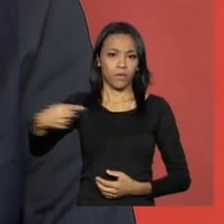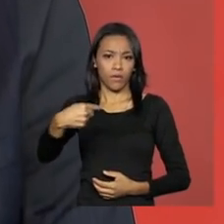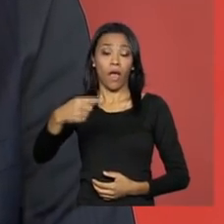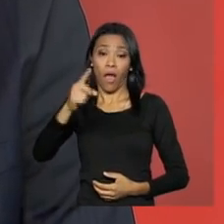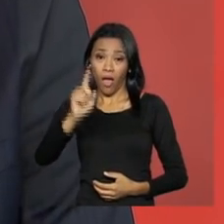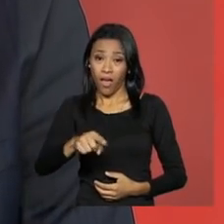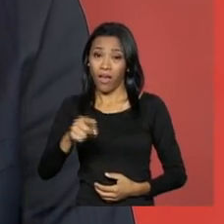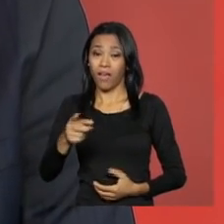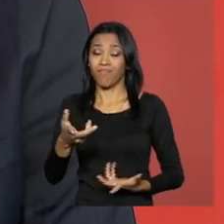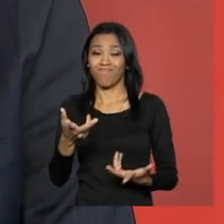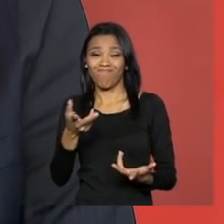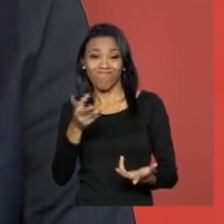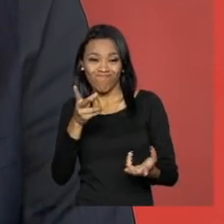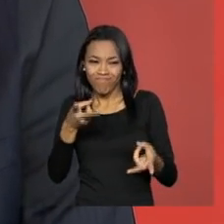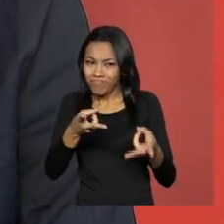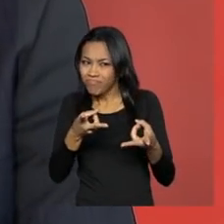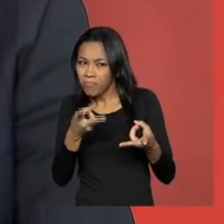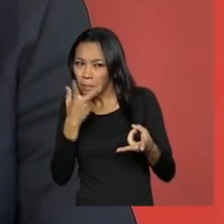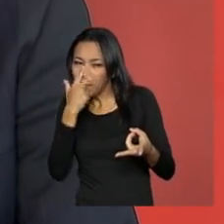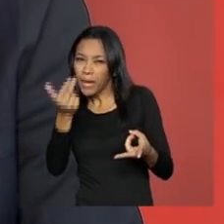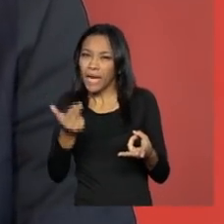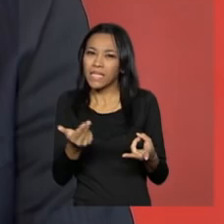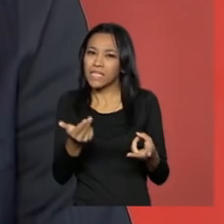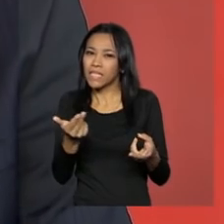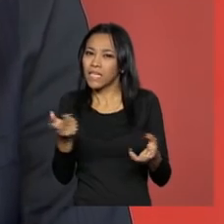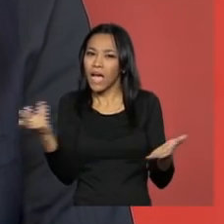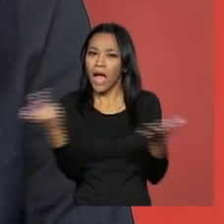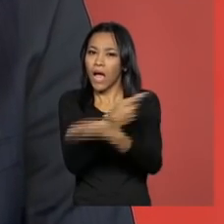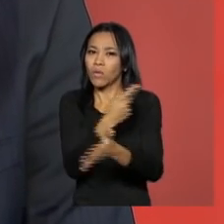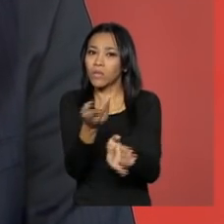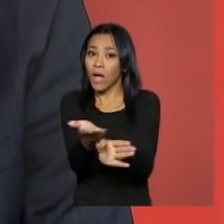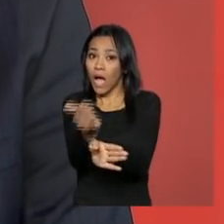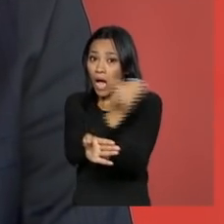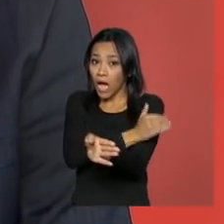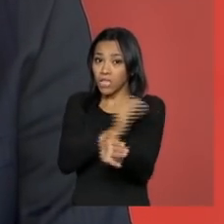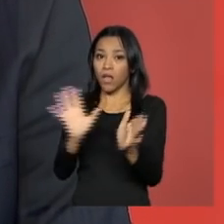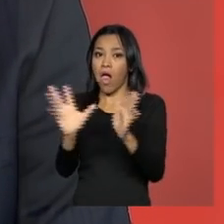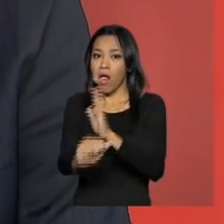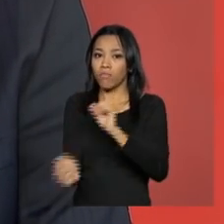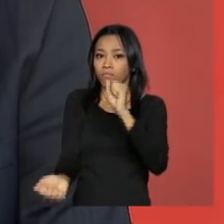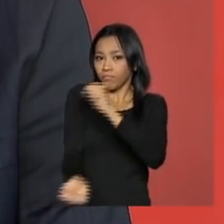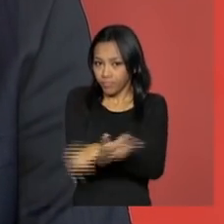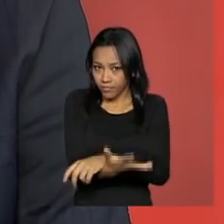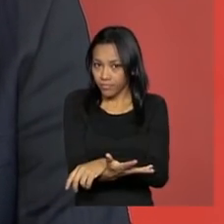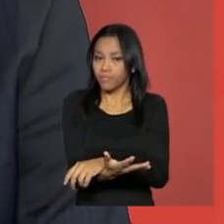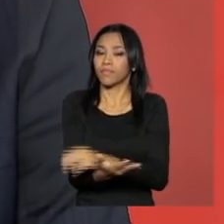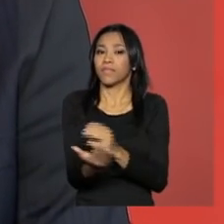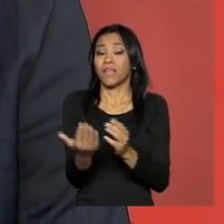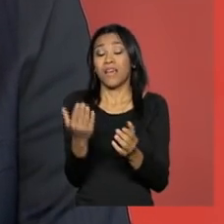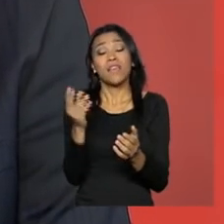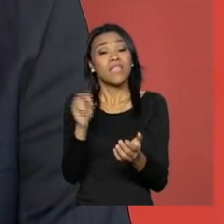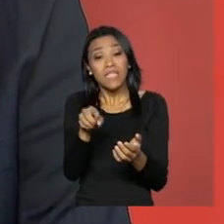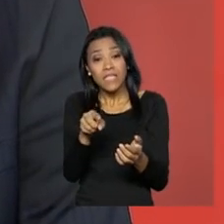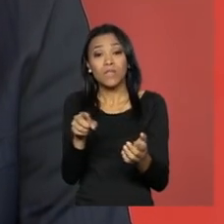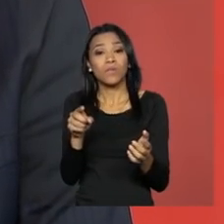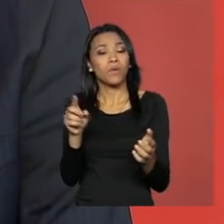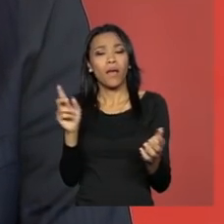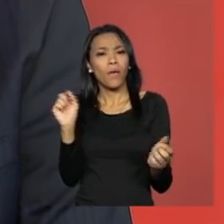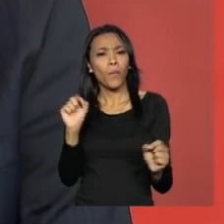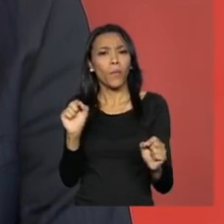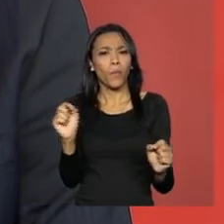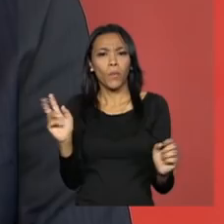de corrupção, me parece que ela é anterior a isso. Ela diz respeito, na verdade, a insatisfações